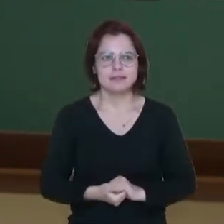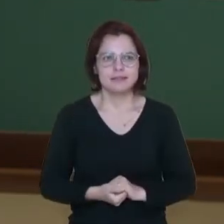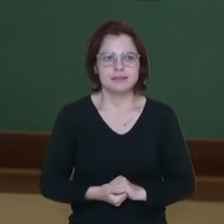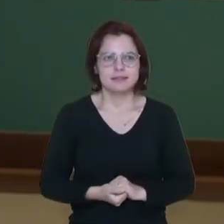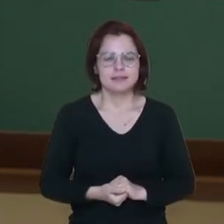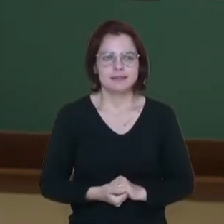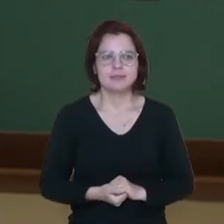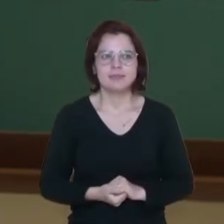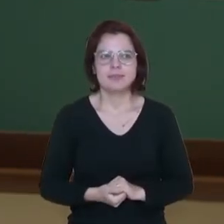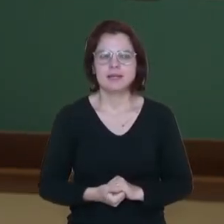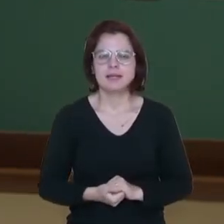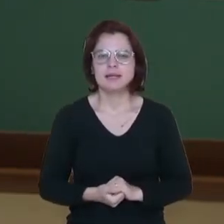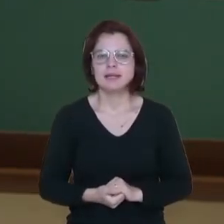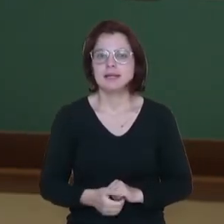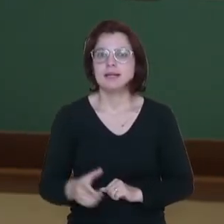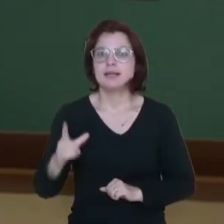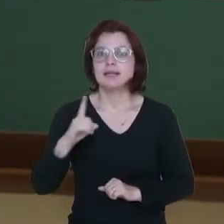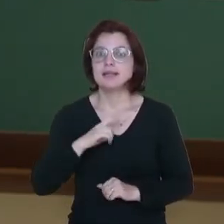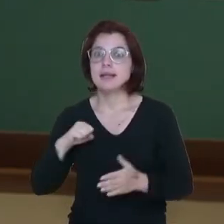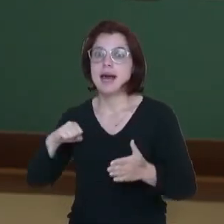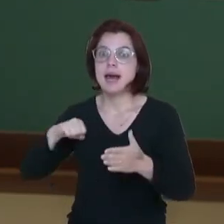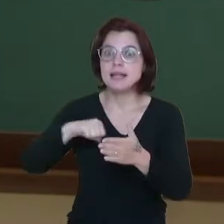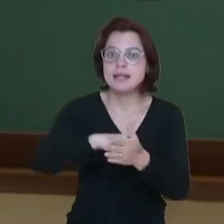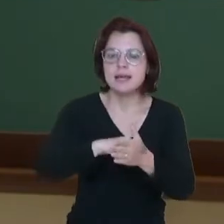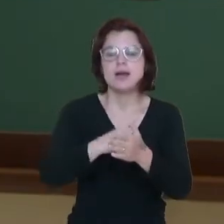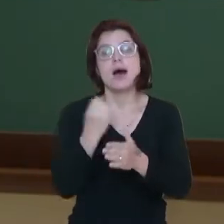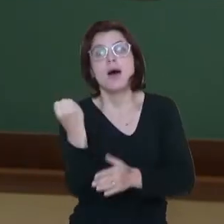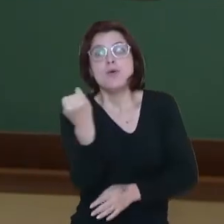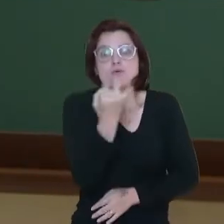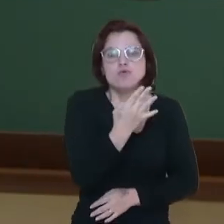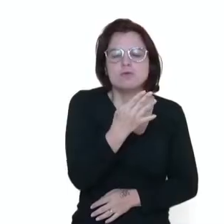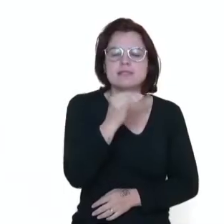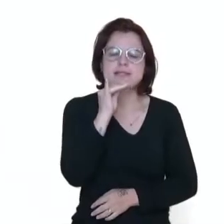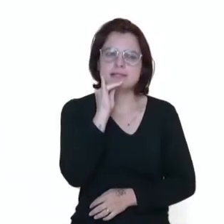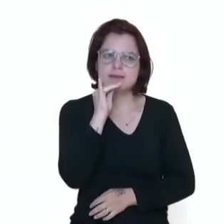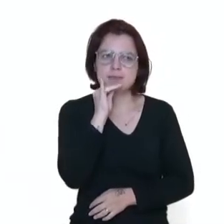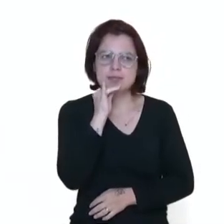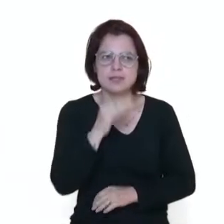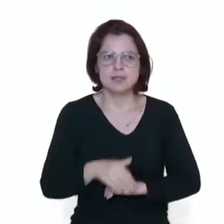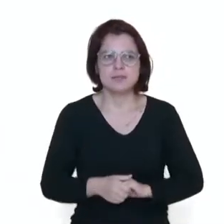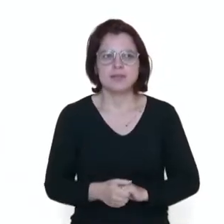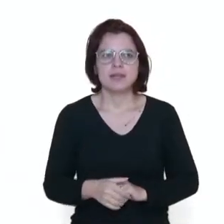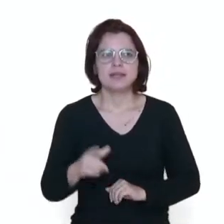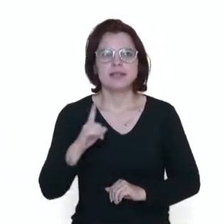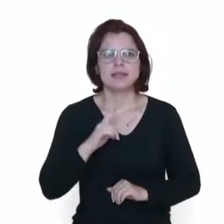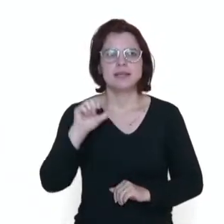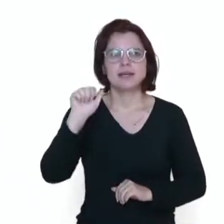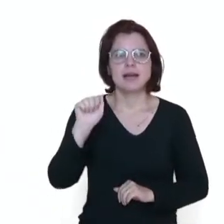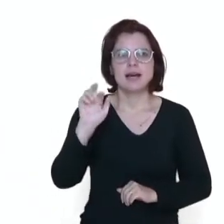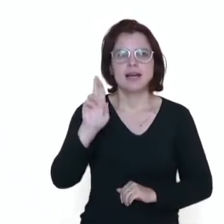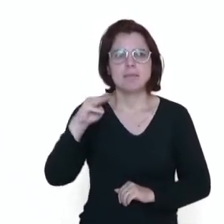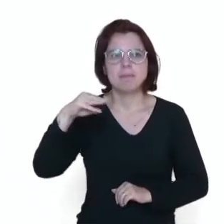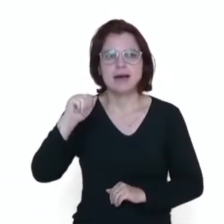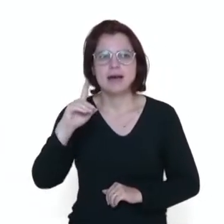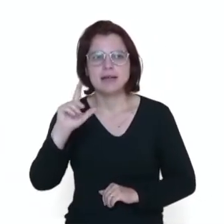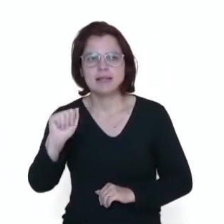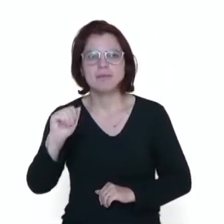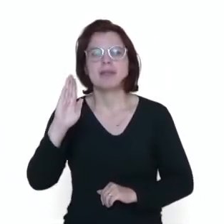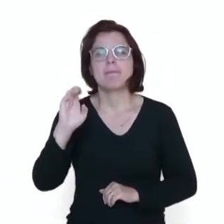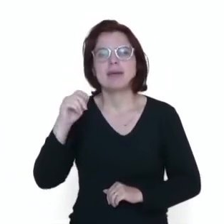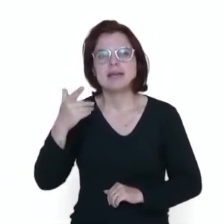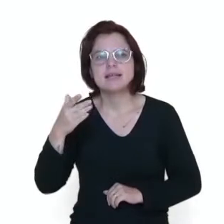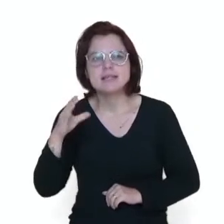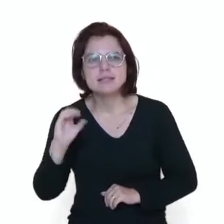São movimentos de ataque, alguns exemplos, tá? A armada, a bênção, o martelo,